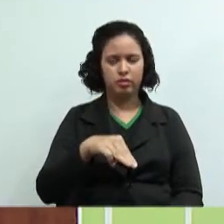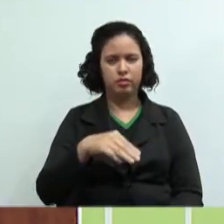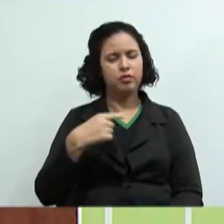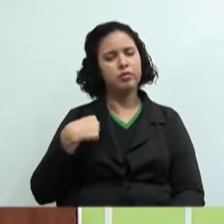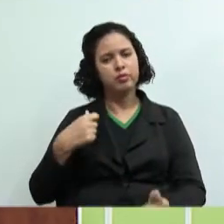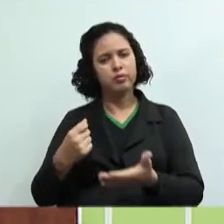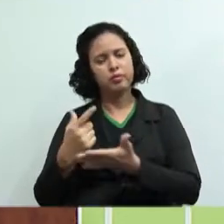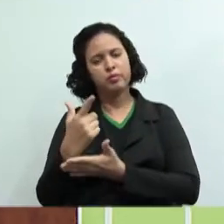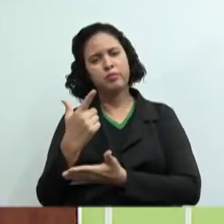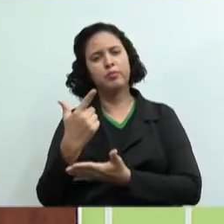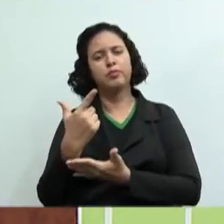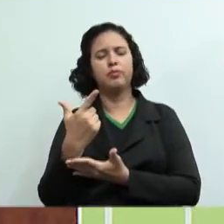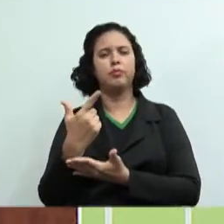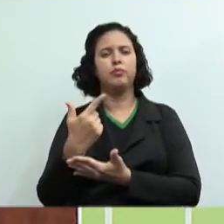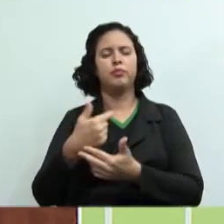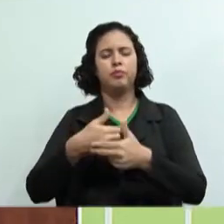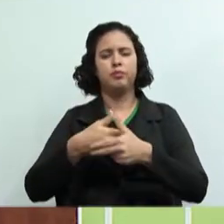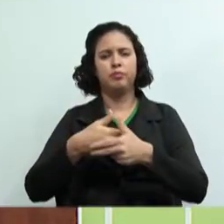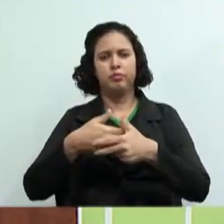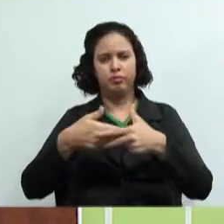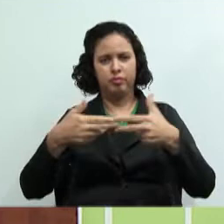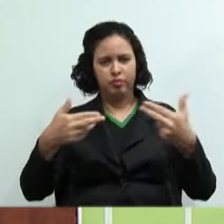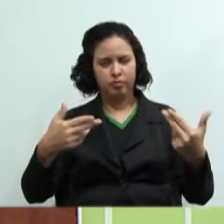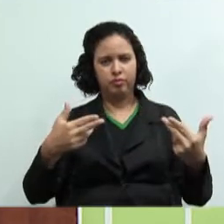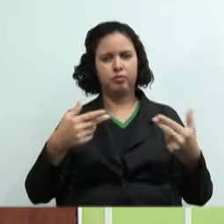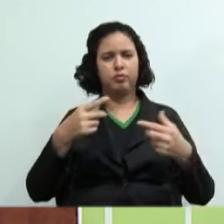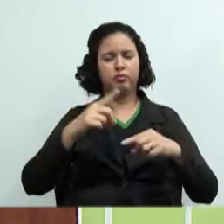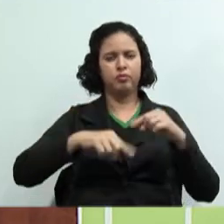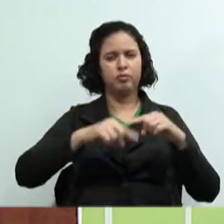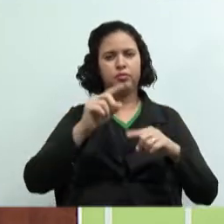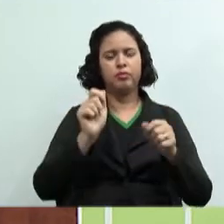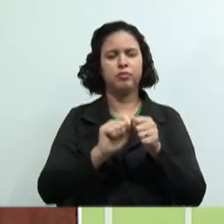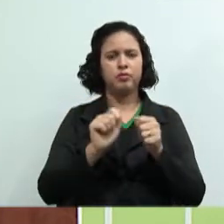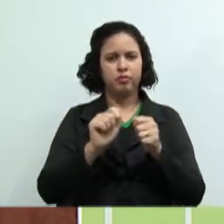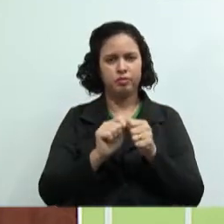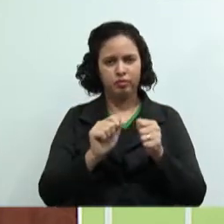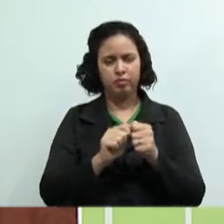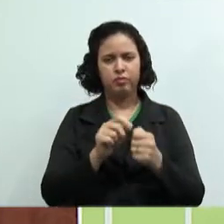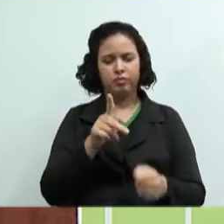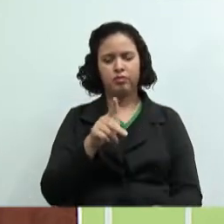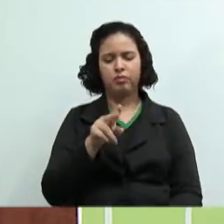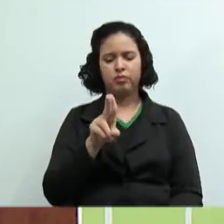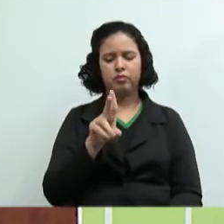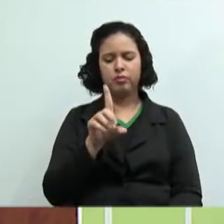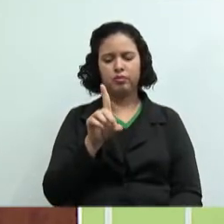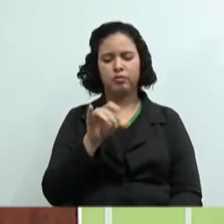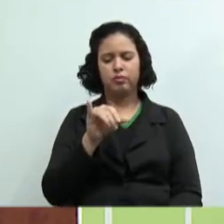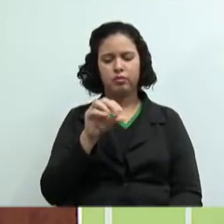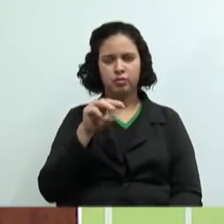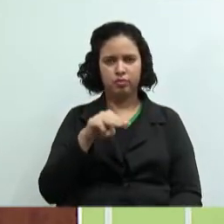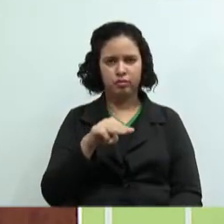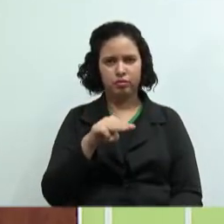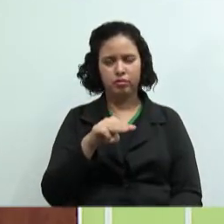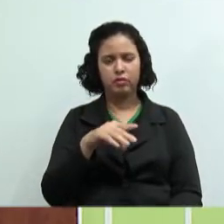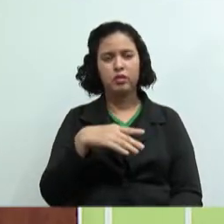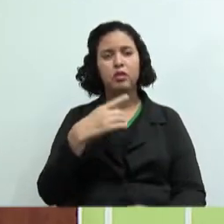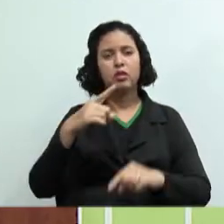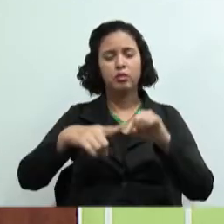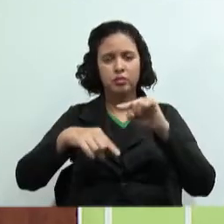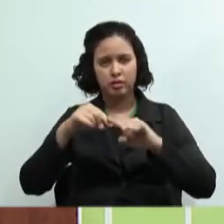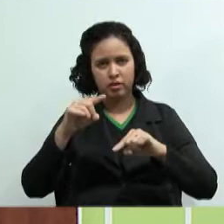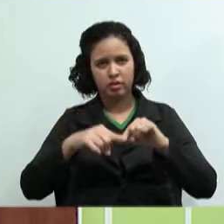produzir o meu pudim de leite condensado. Esses materiais vão entrar no estoque, lá na conta contábil, chamado estoque